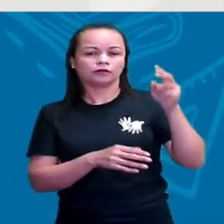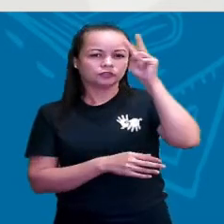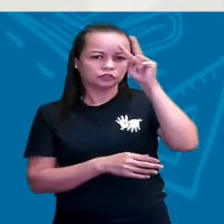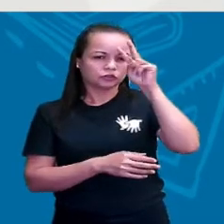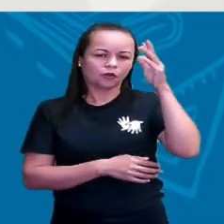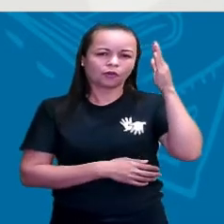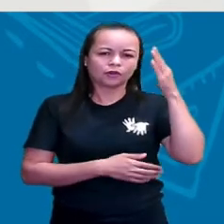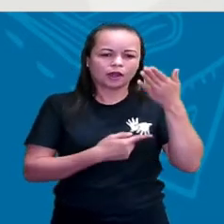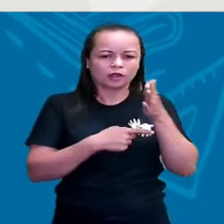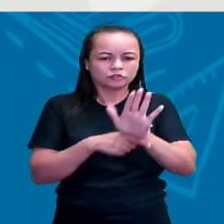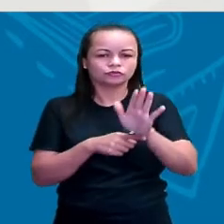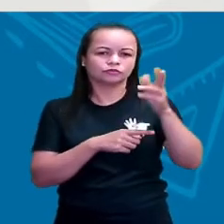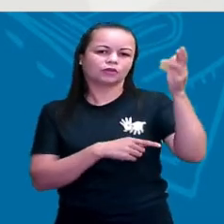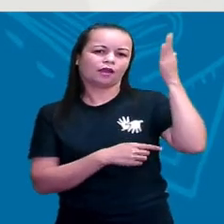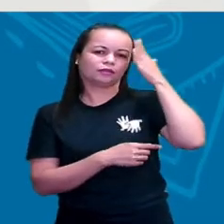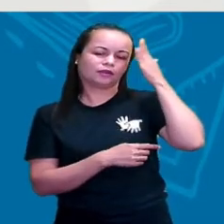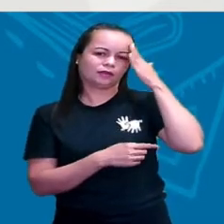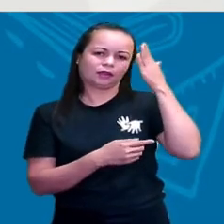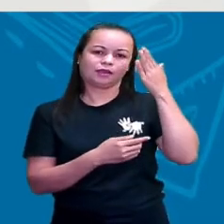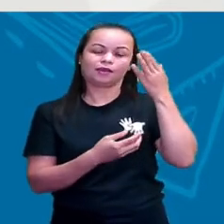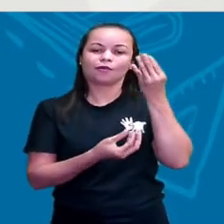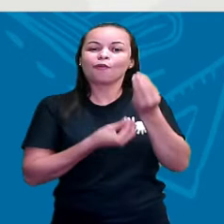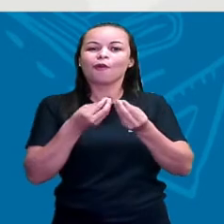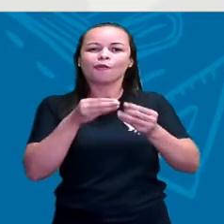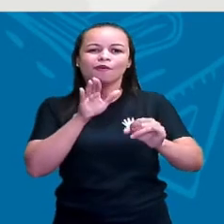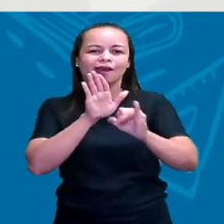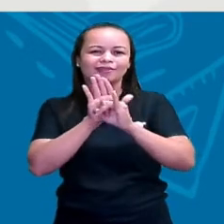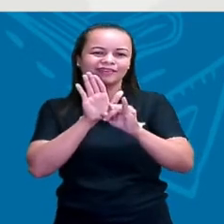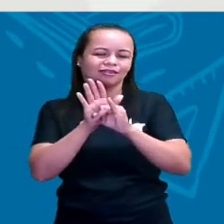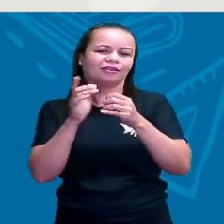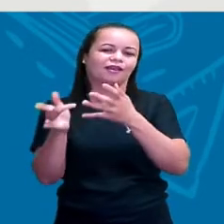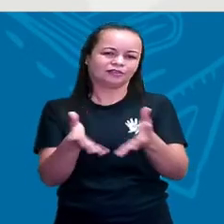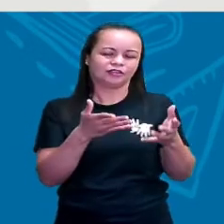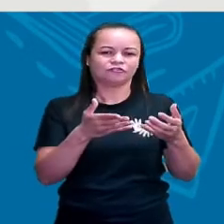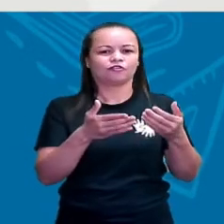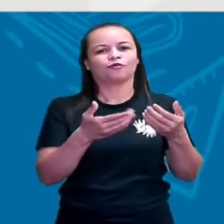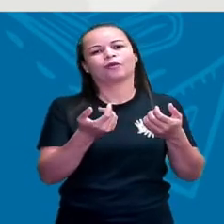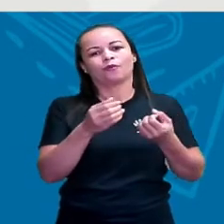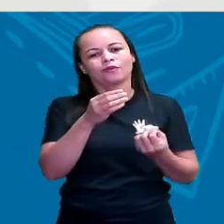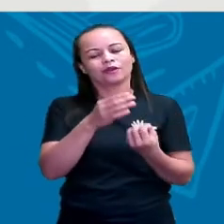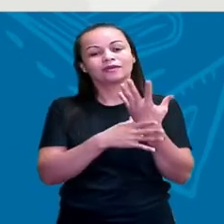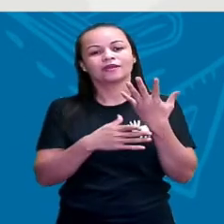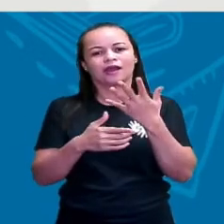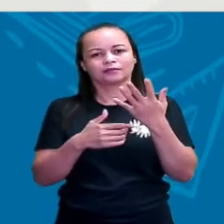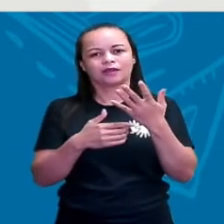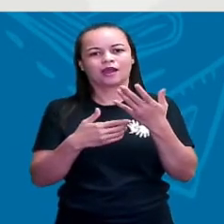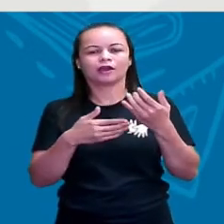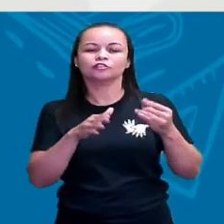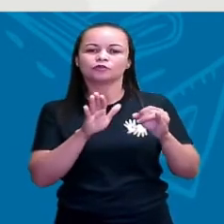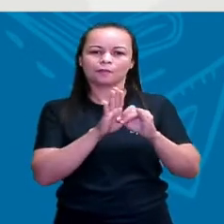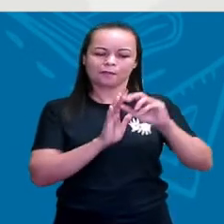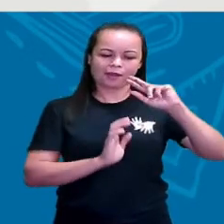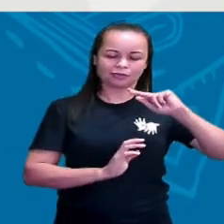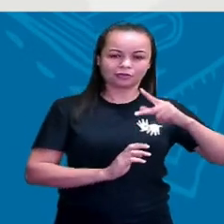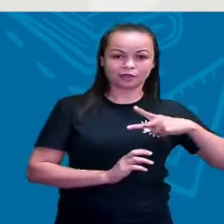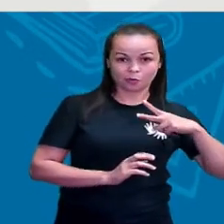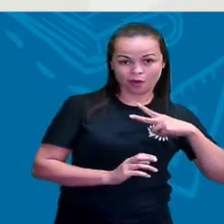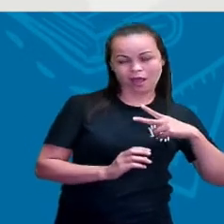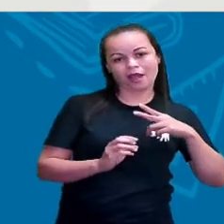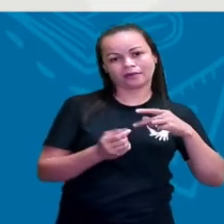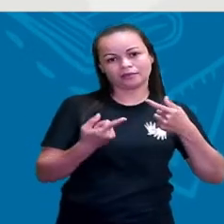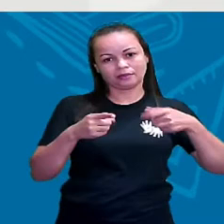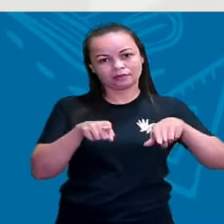entender como foi construída essa identidade. Tanto as identidades particulares, quanto as identidades sociais, as